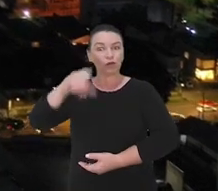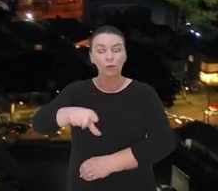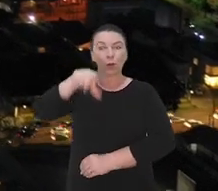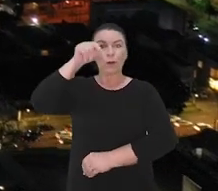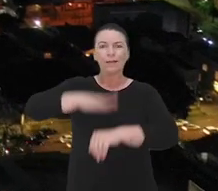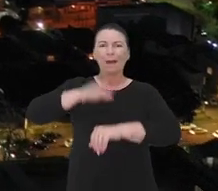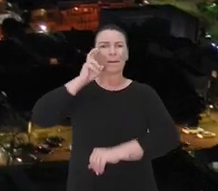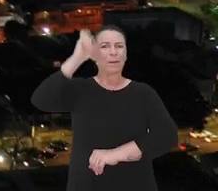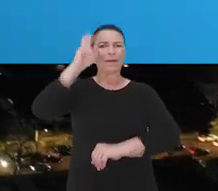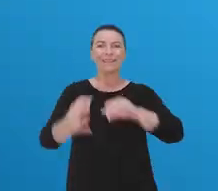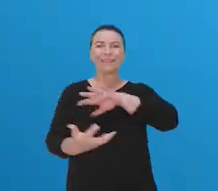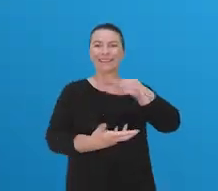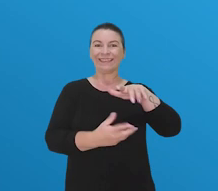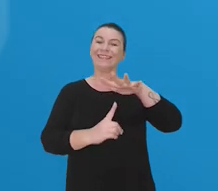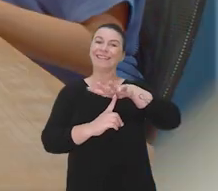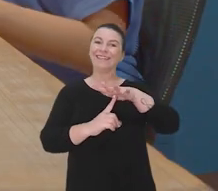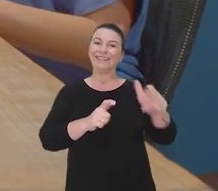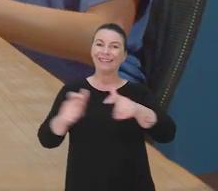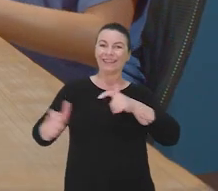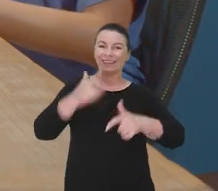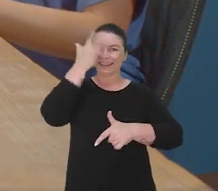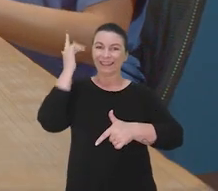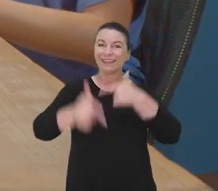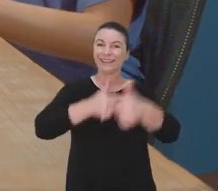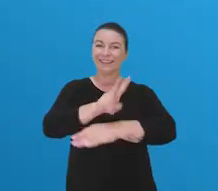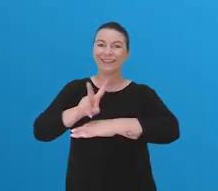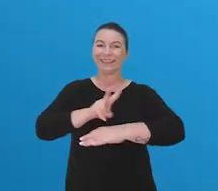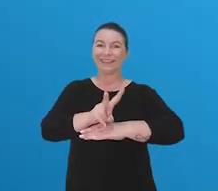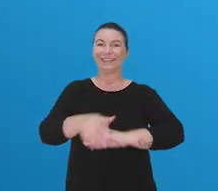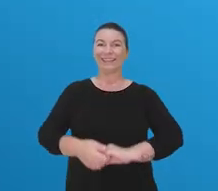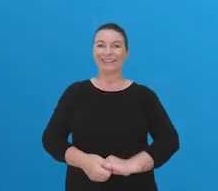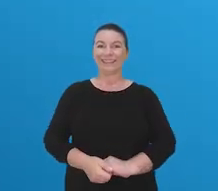eleita a cidade mais inteligente do mundo. Paraná, terra de gente que trabalha e cuida. investimento trabalha